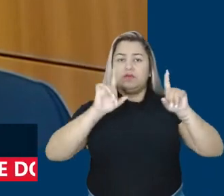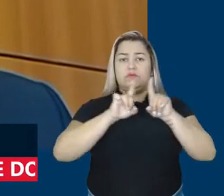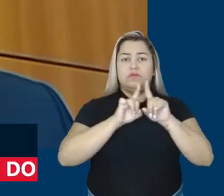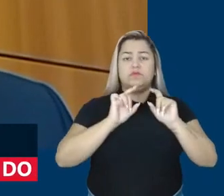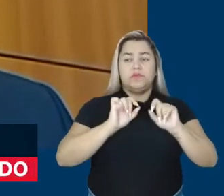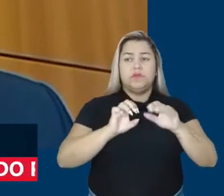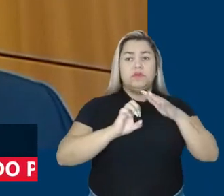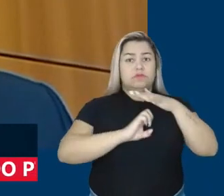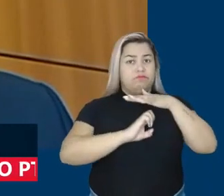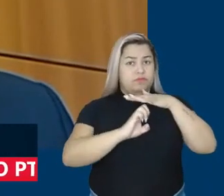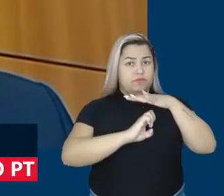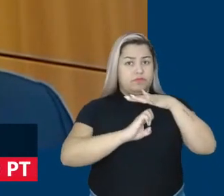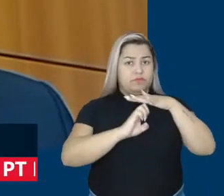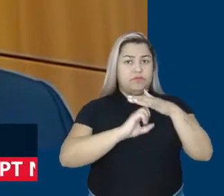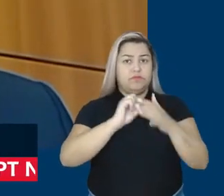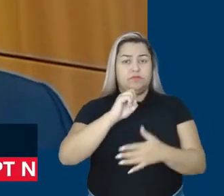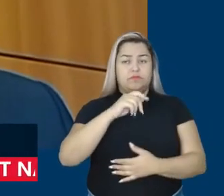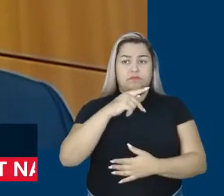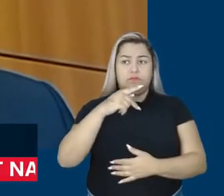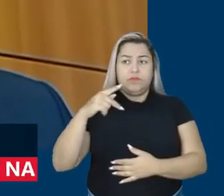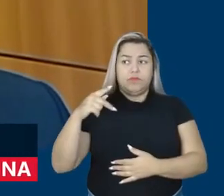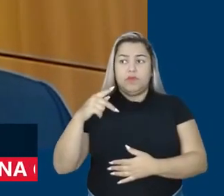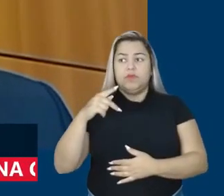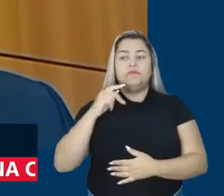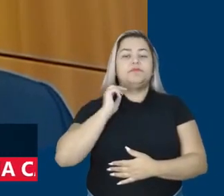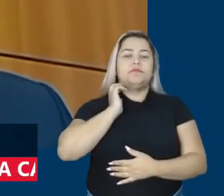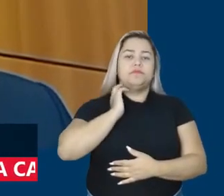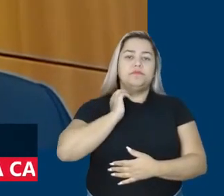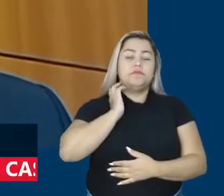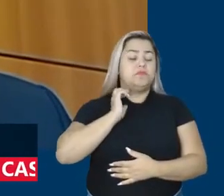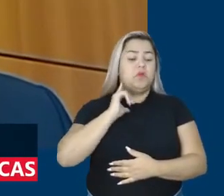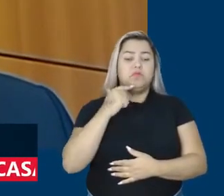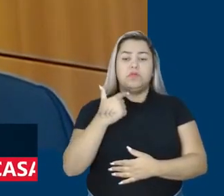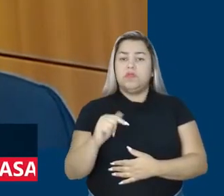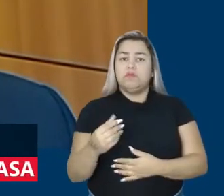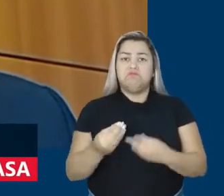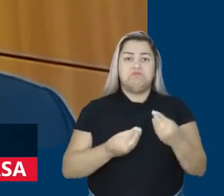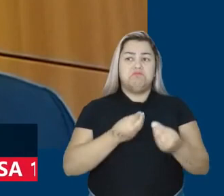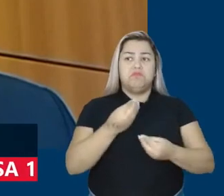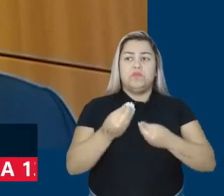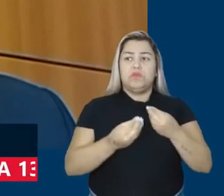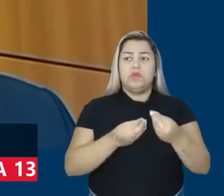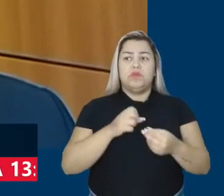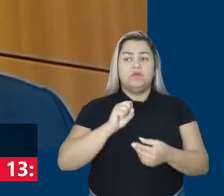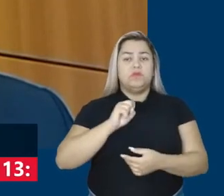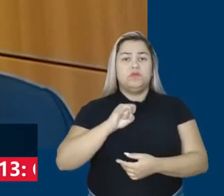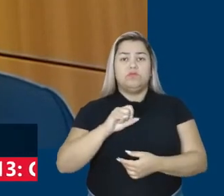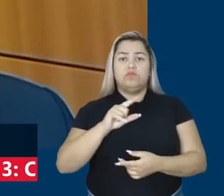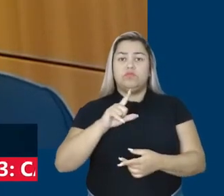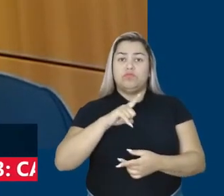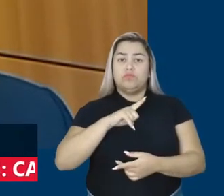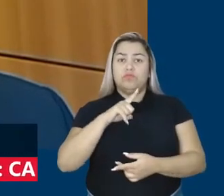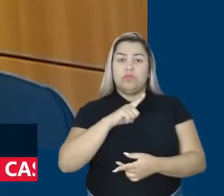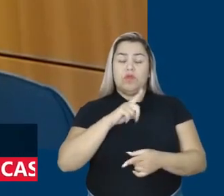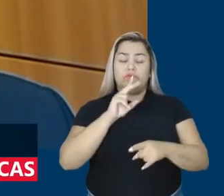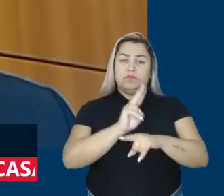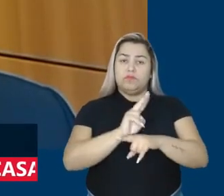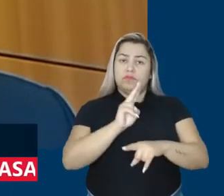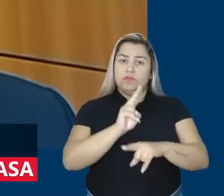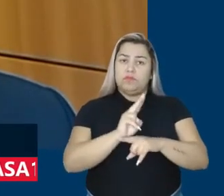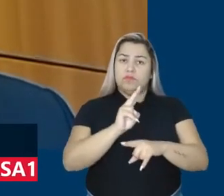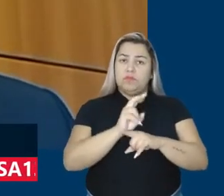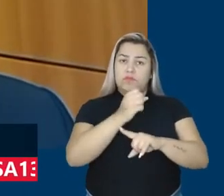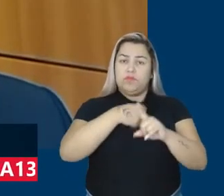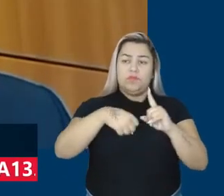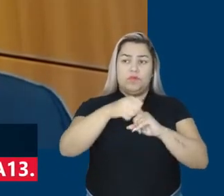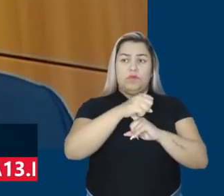empresas de aplicativos. E não dá para ter nenhum tipo de relação sem a proteção social. Trabalhadores que não